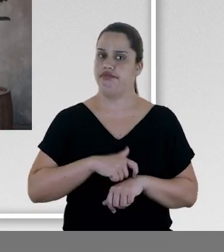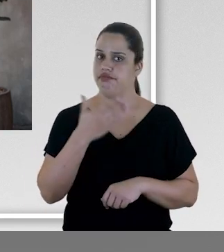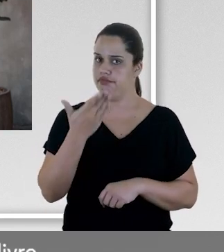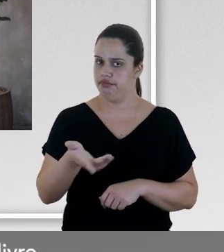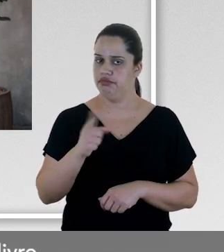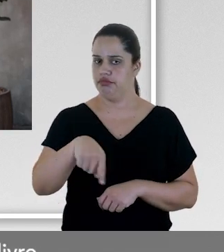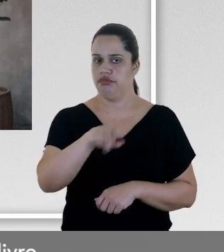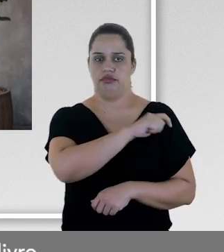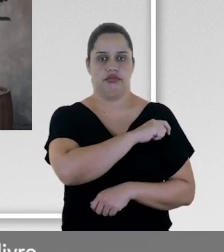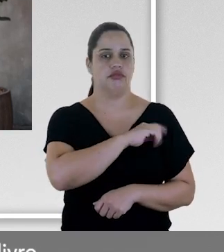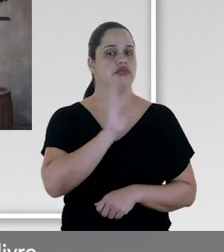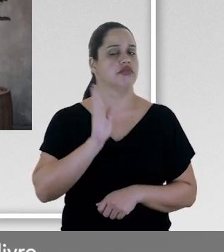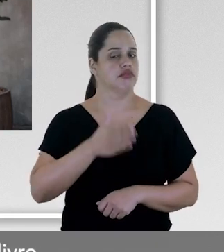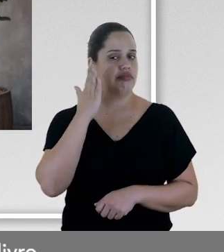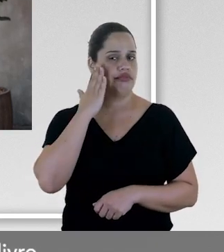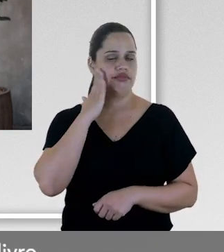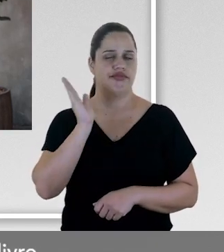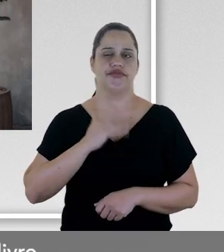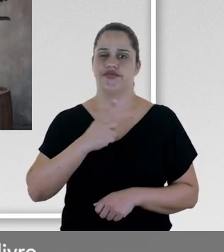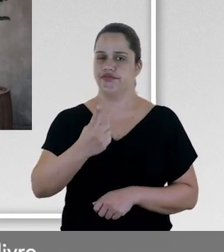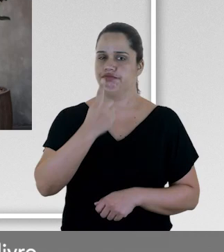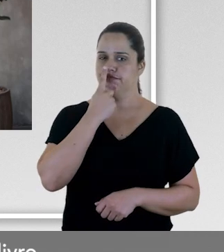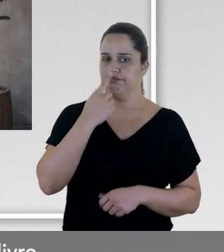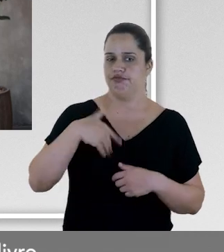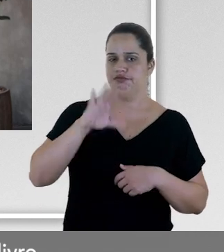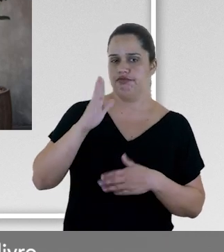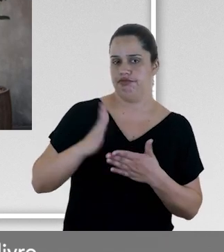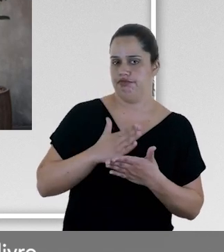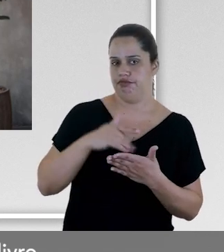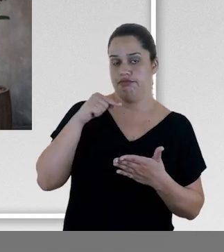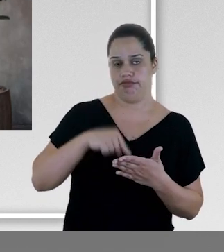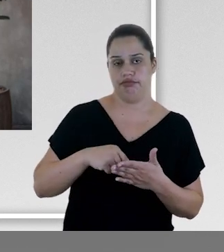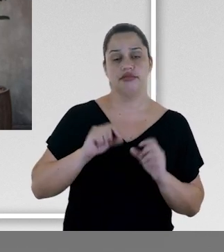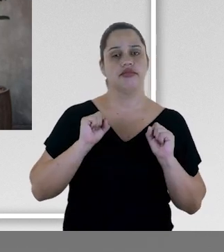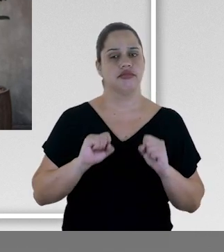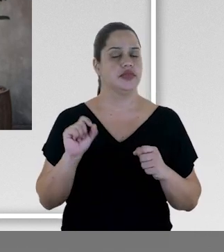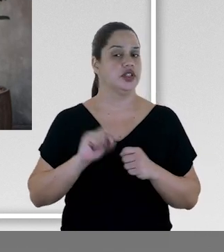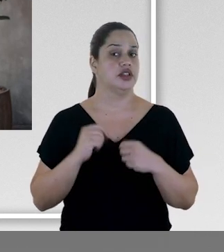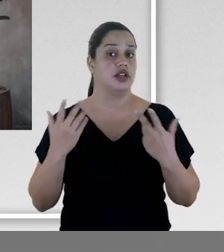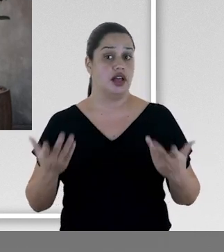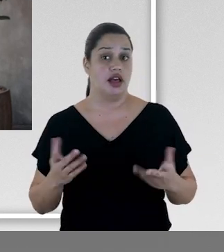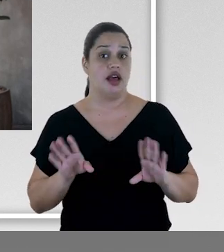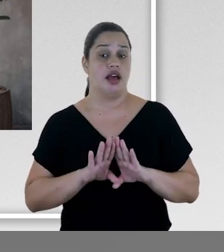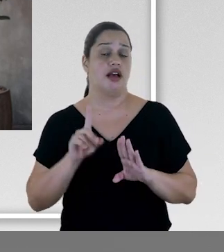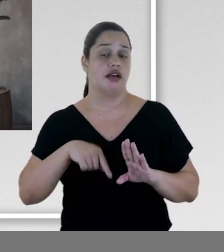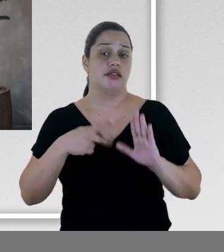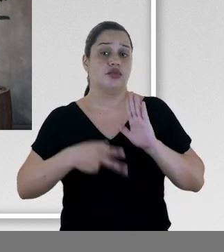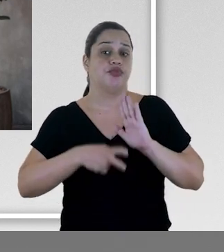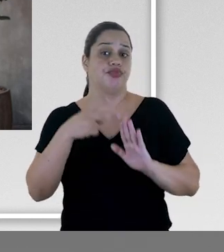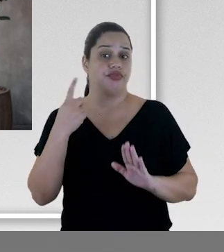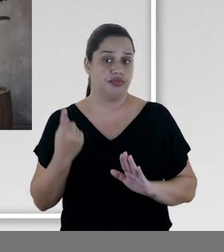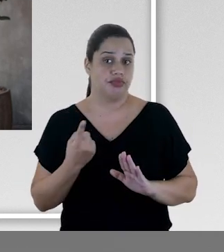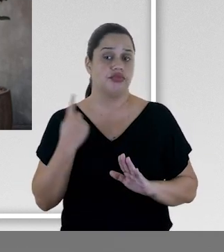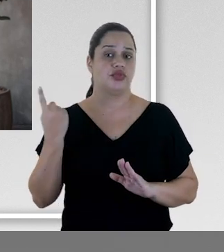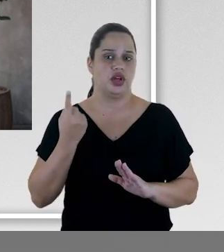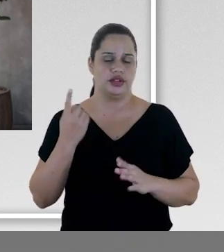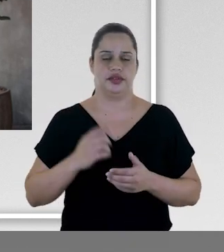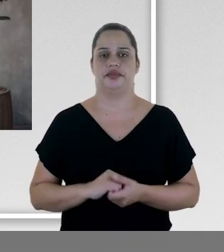momento, os alunos já estarão mais familiarizados com o livro e poderão explorá-lo sozinhos.